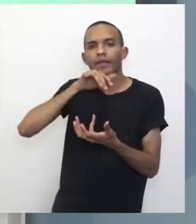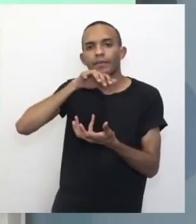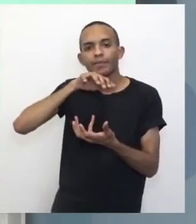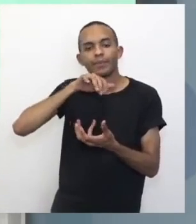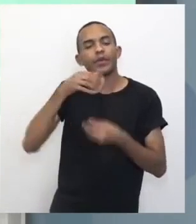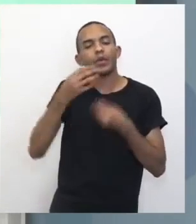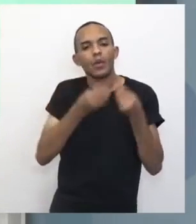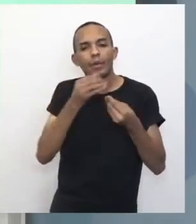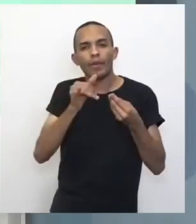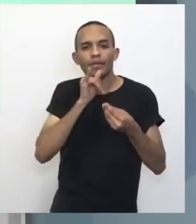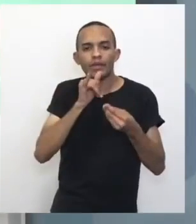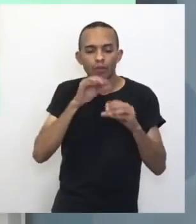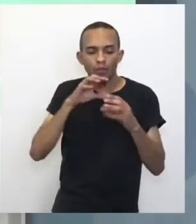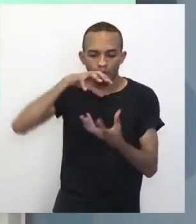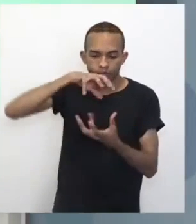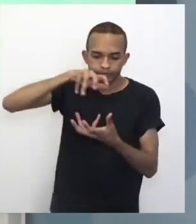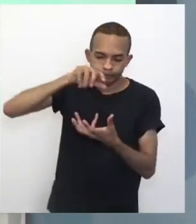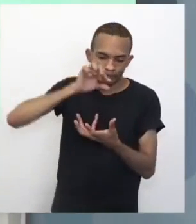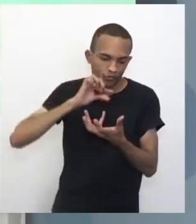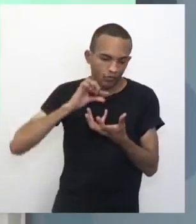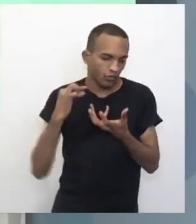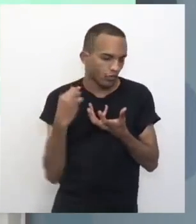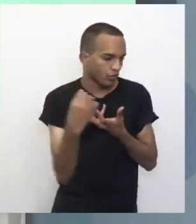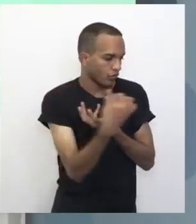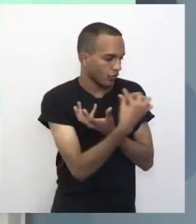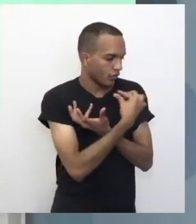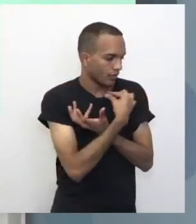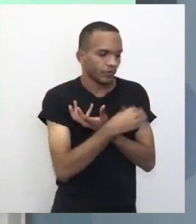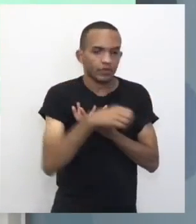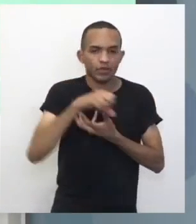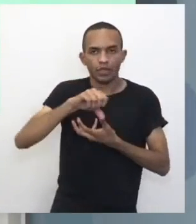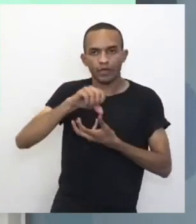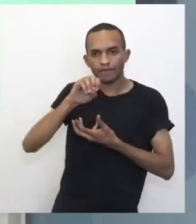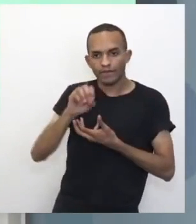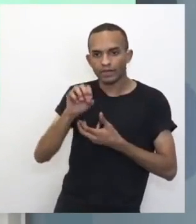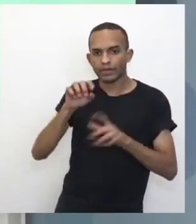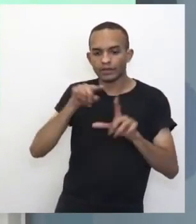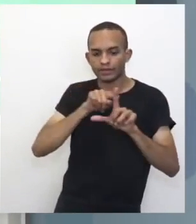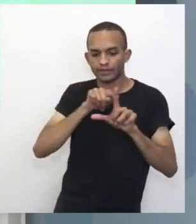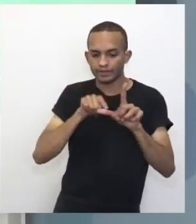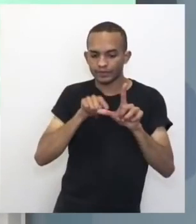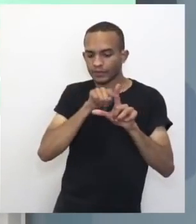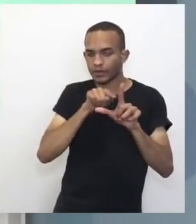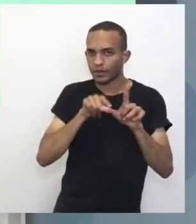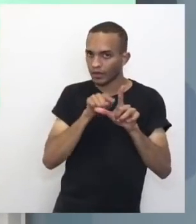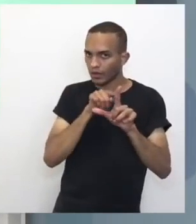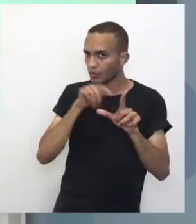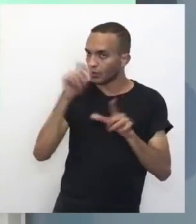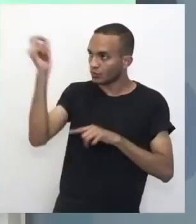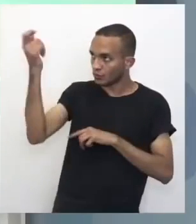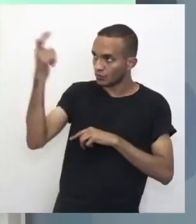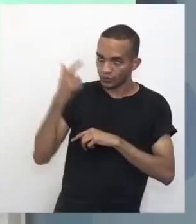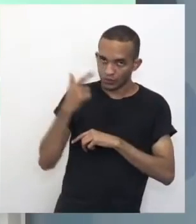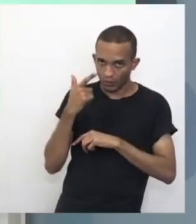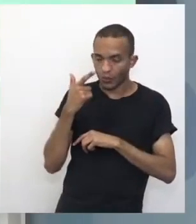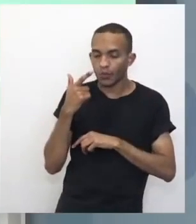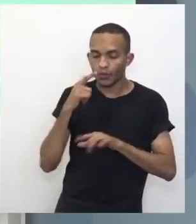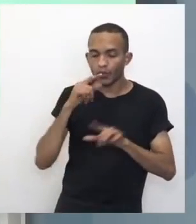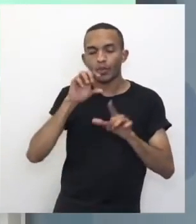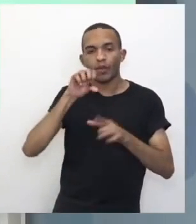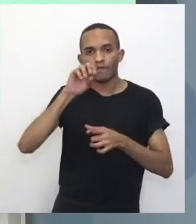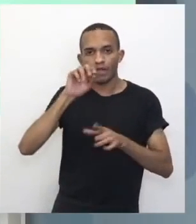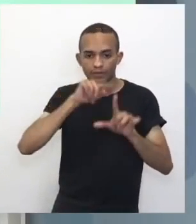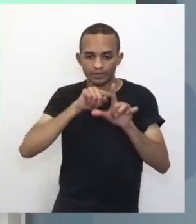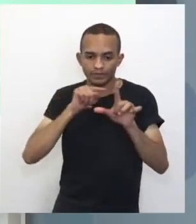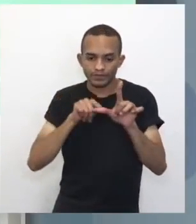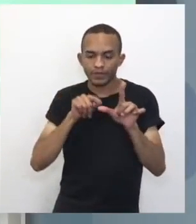se a linha do Equador estivesse a 90 graus exato com o Sol, né? Sim. 90 graus exato com o Sol e